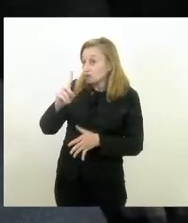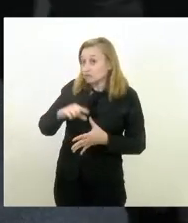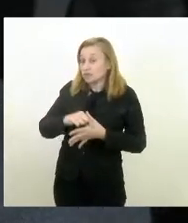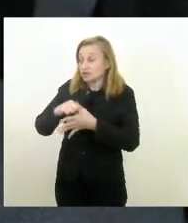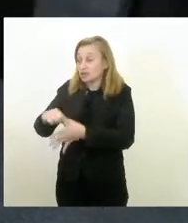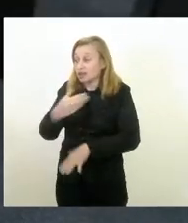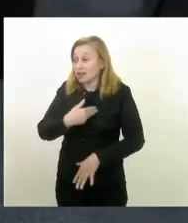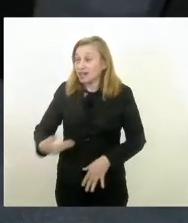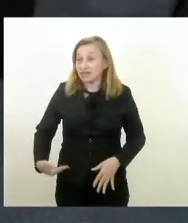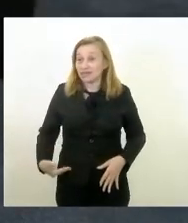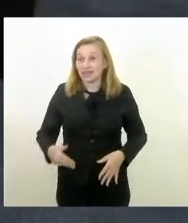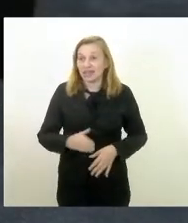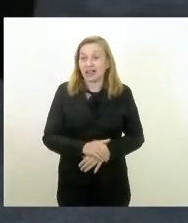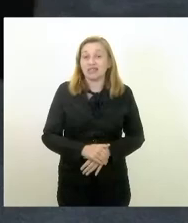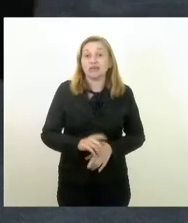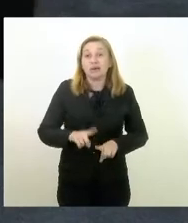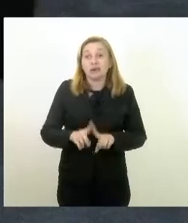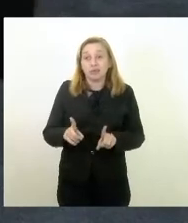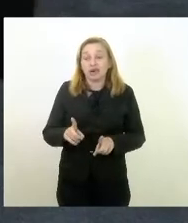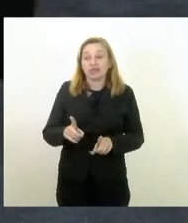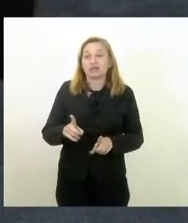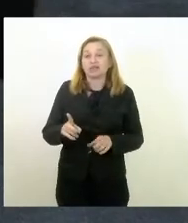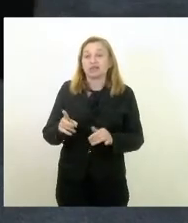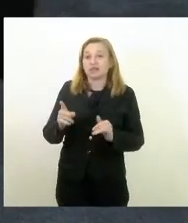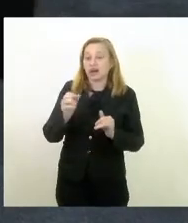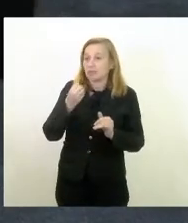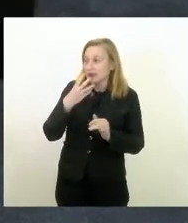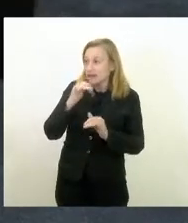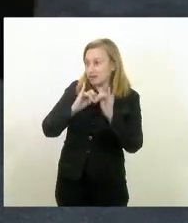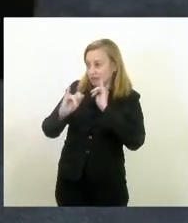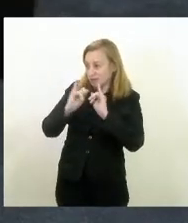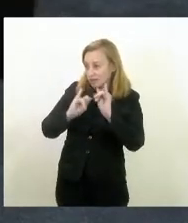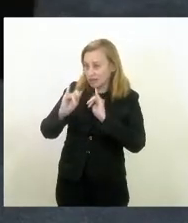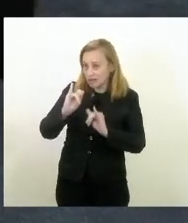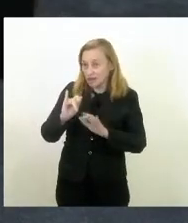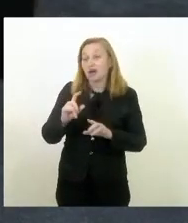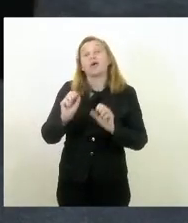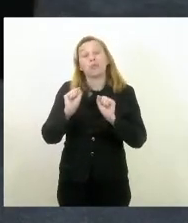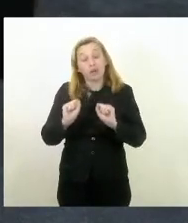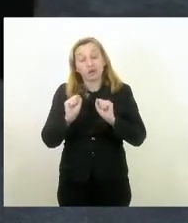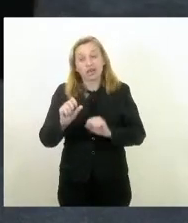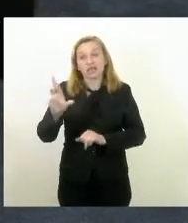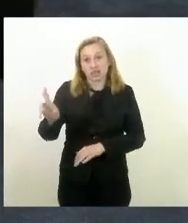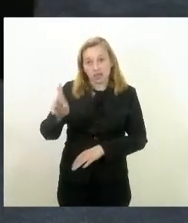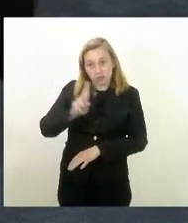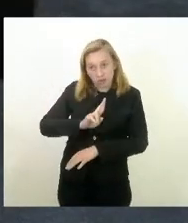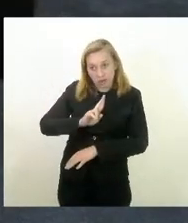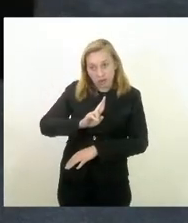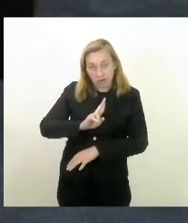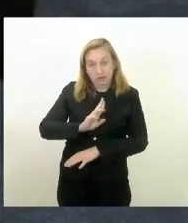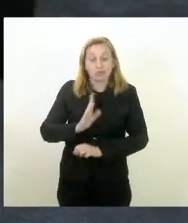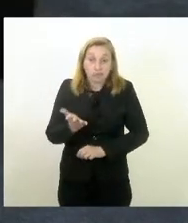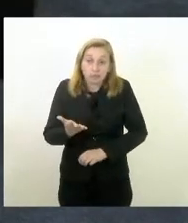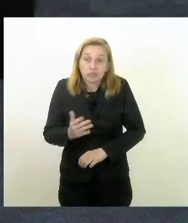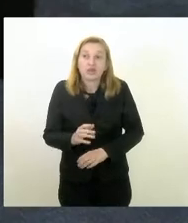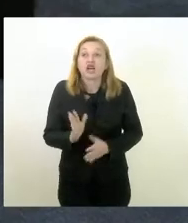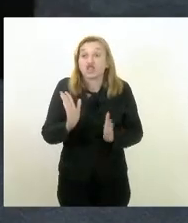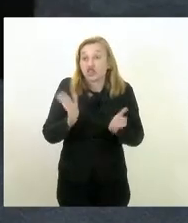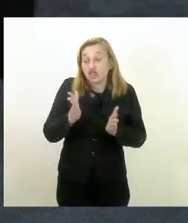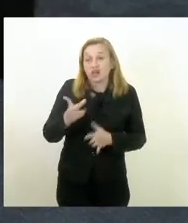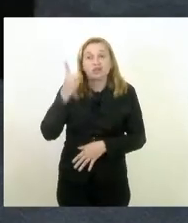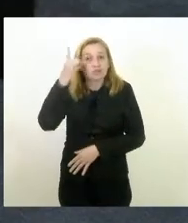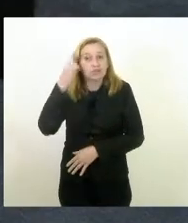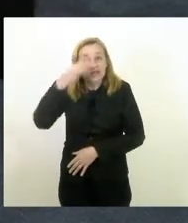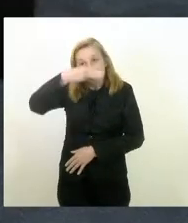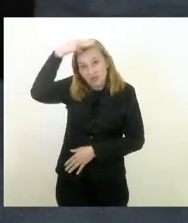mas o senhor é sempre muito bem informado talvez o senhor pudesse me dizer já que o deputado